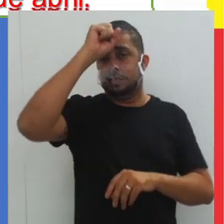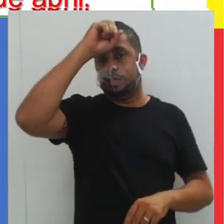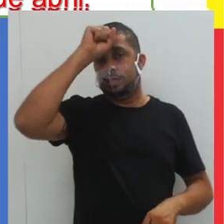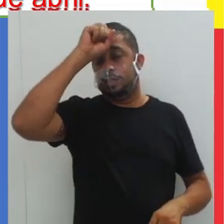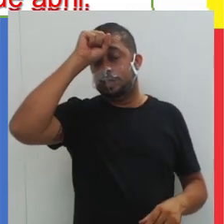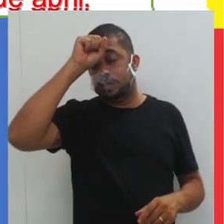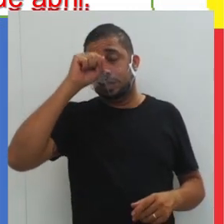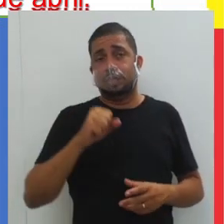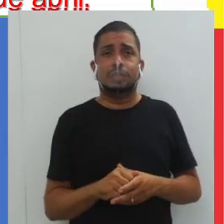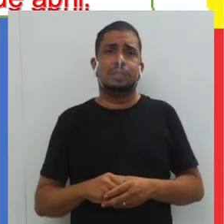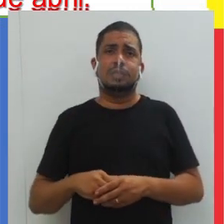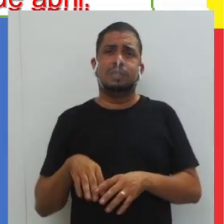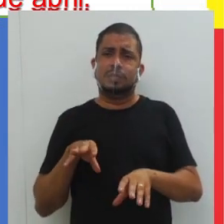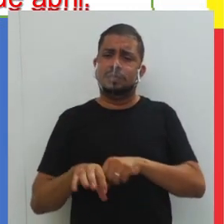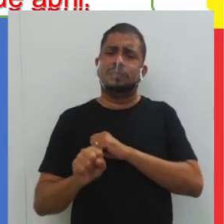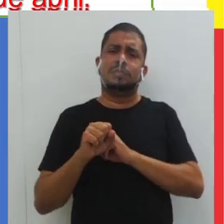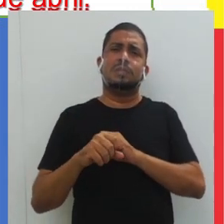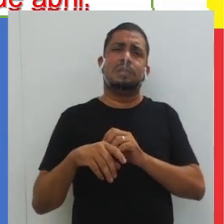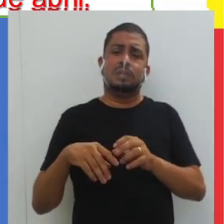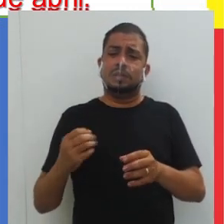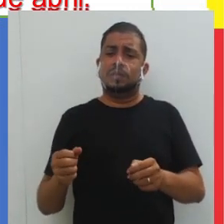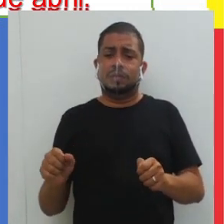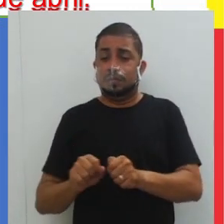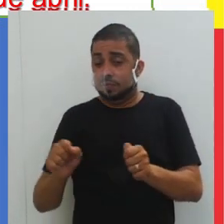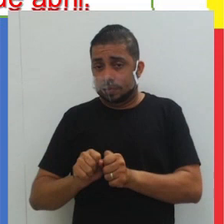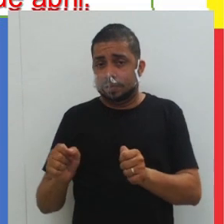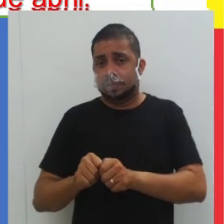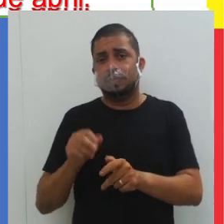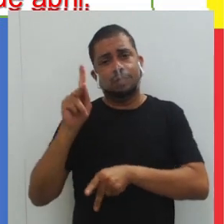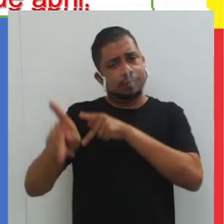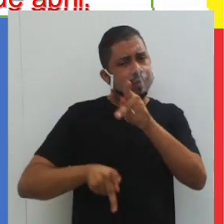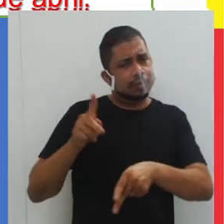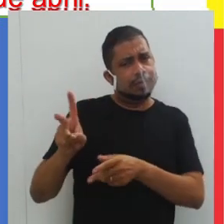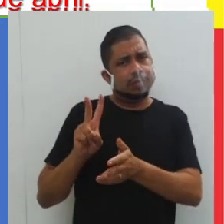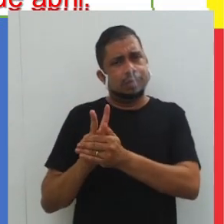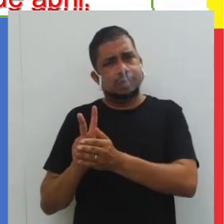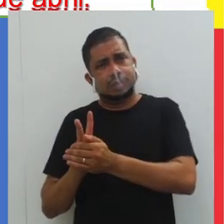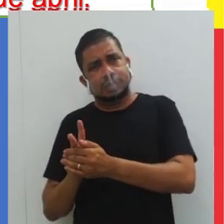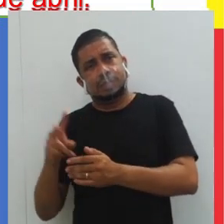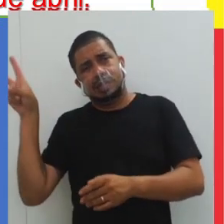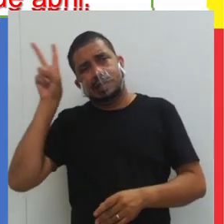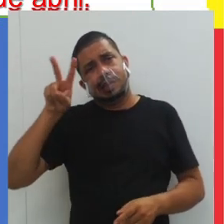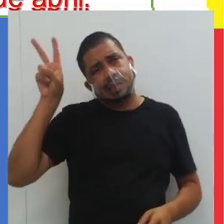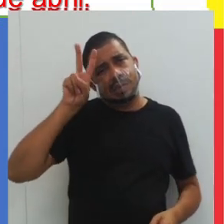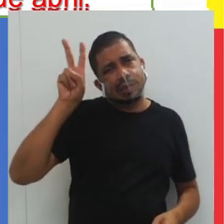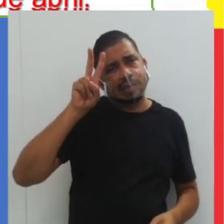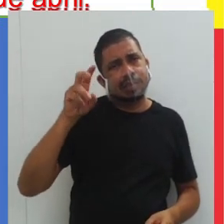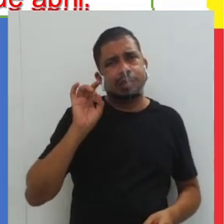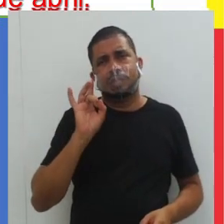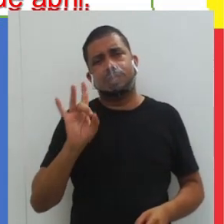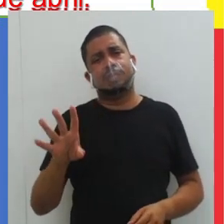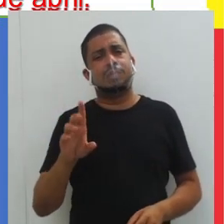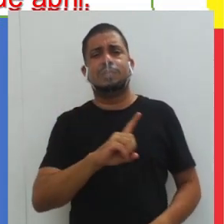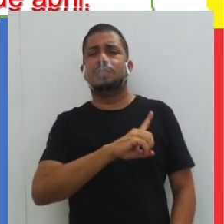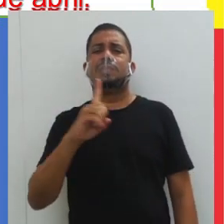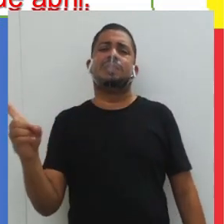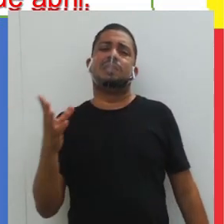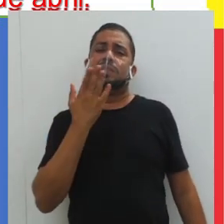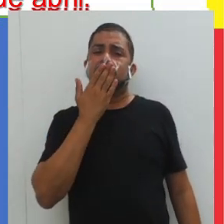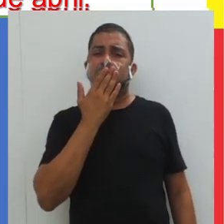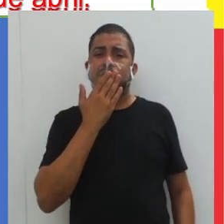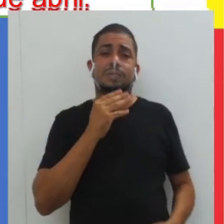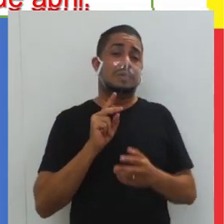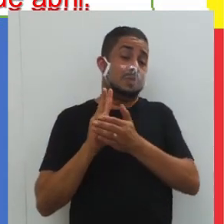aprendizagem. A formação dos povos indígenas, por exemplo, é lembrada, muitas vezes, somente no dia do